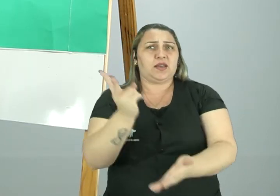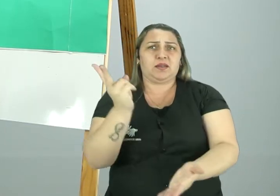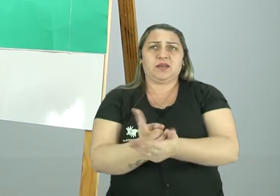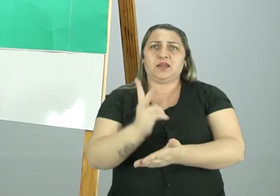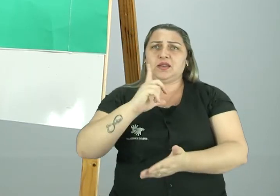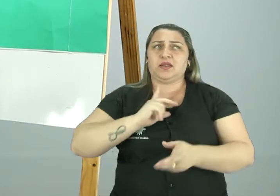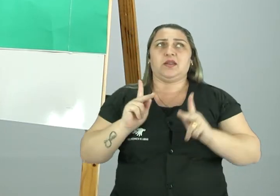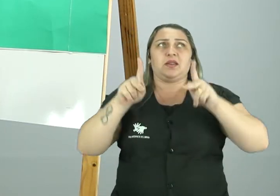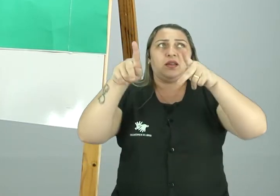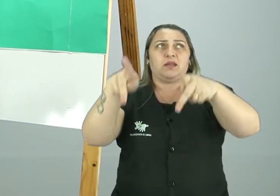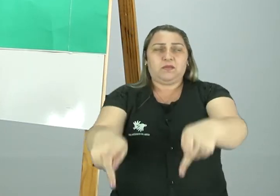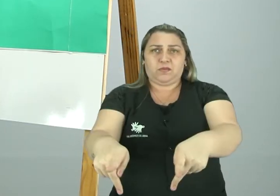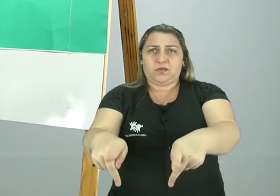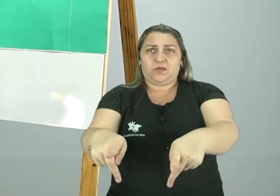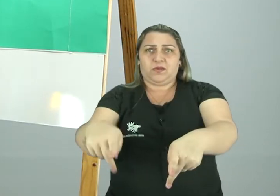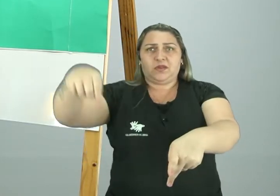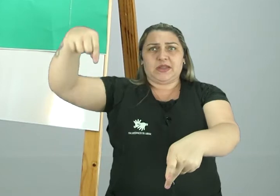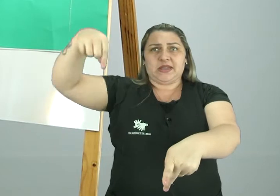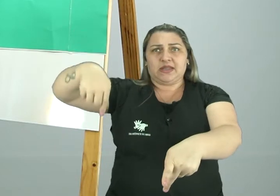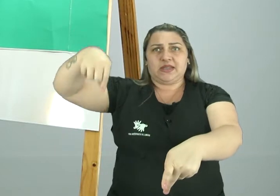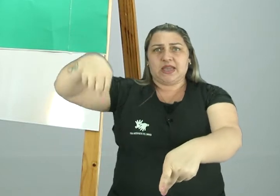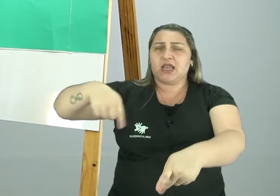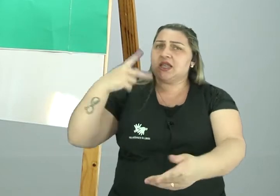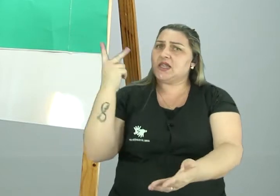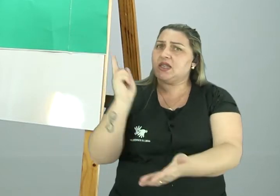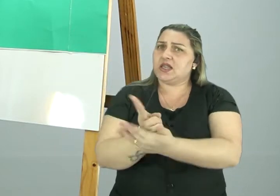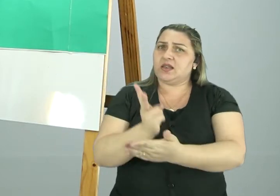essa ponte aqui neste local?